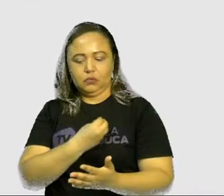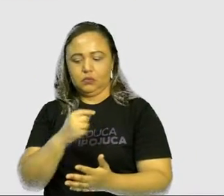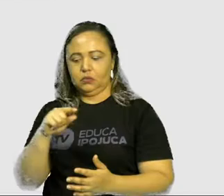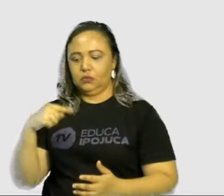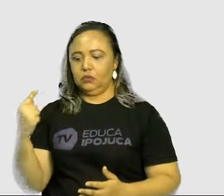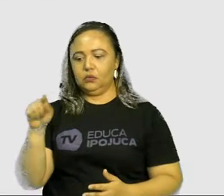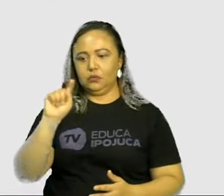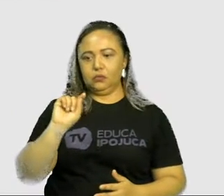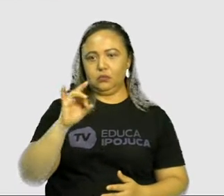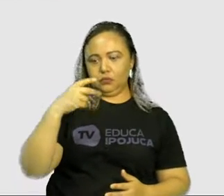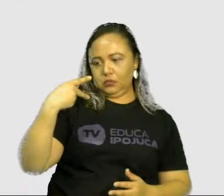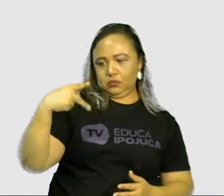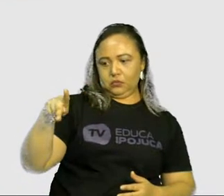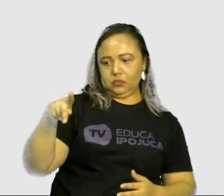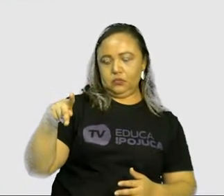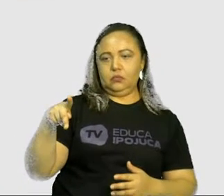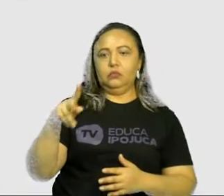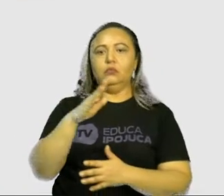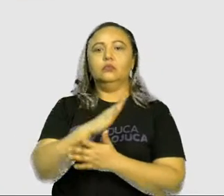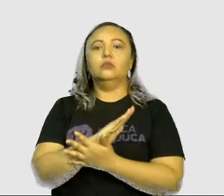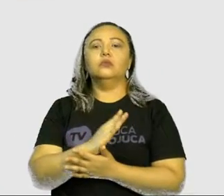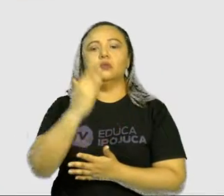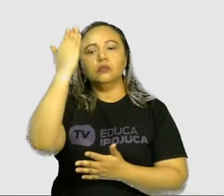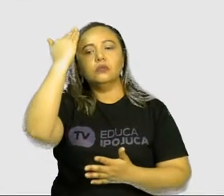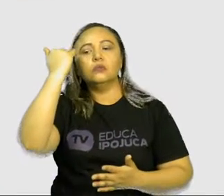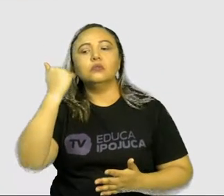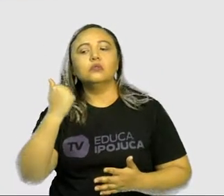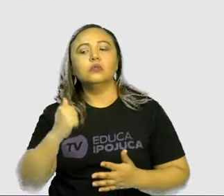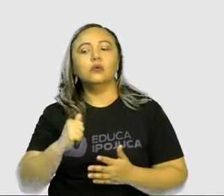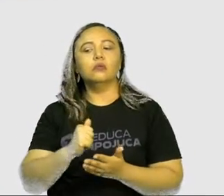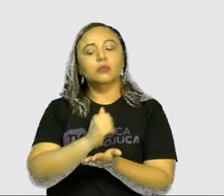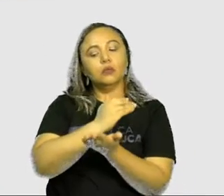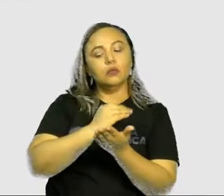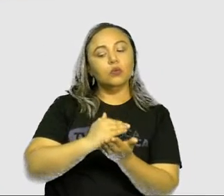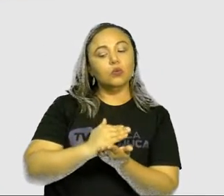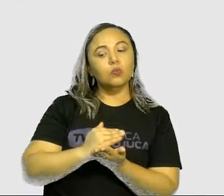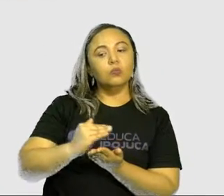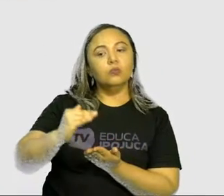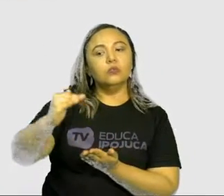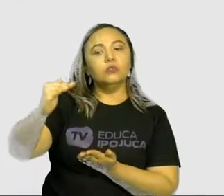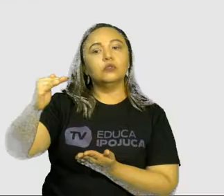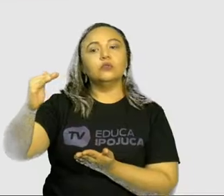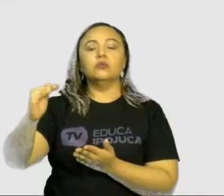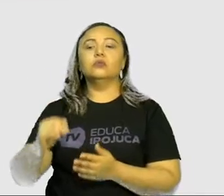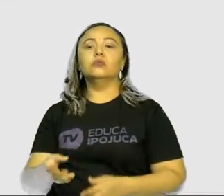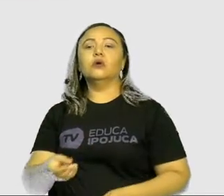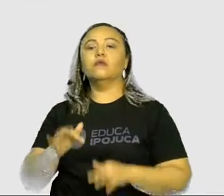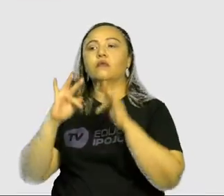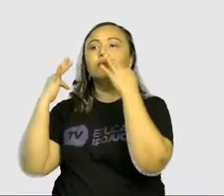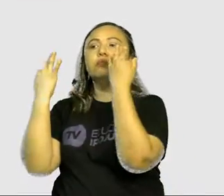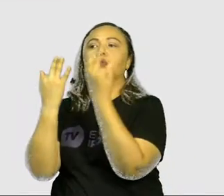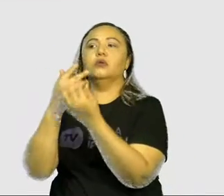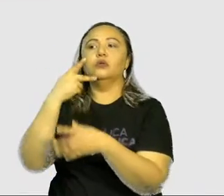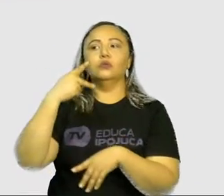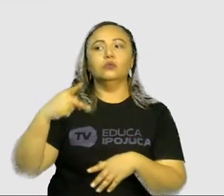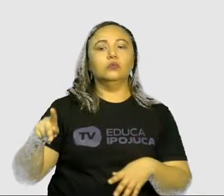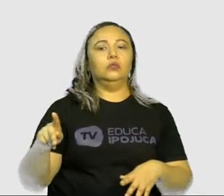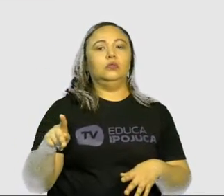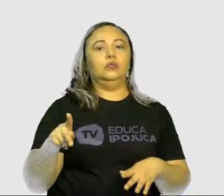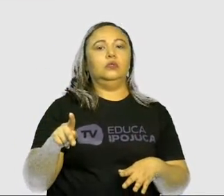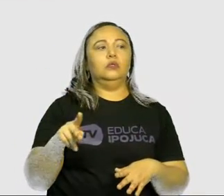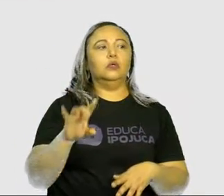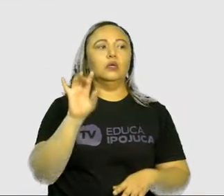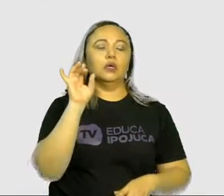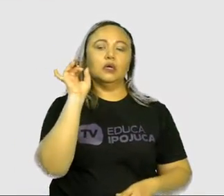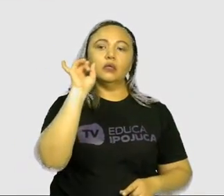que você? Você sabe a origem da sua família? Veja só, a gente entende, né? Tem